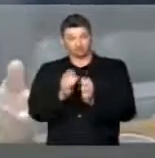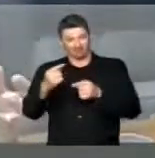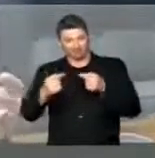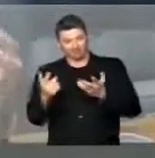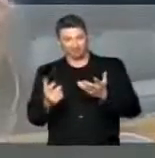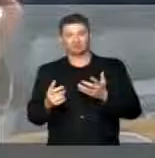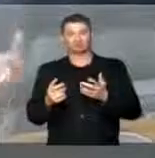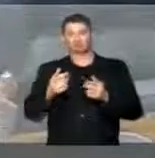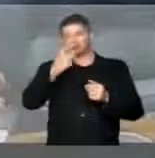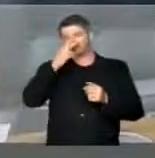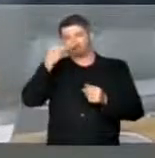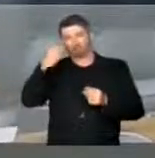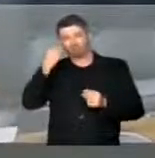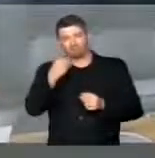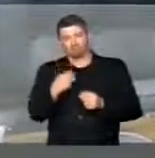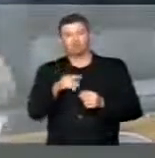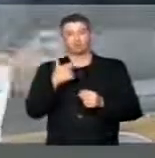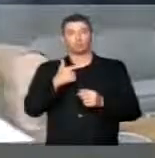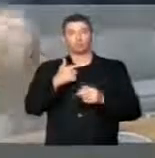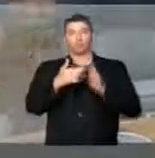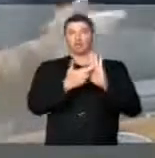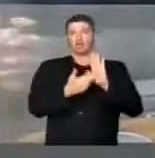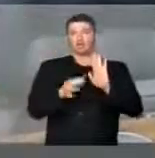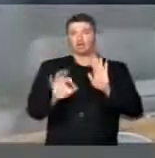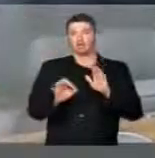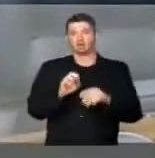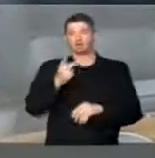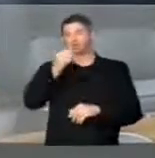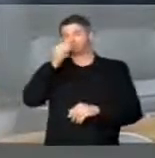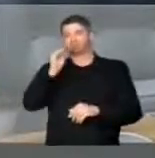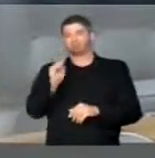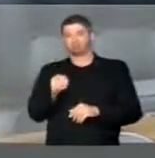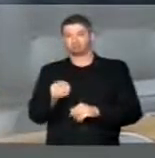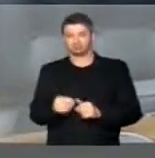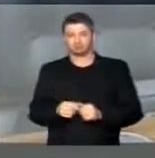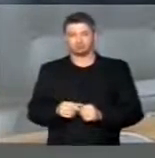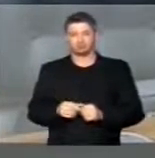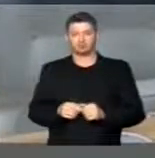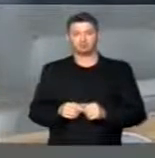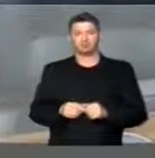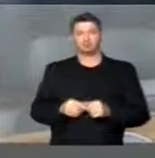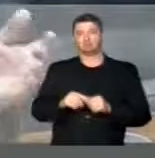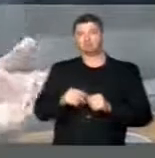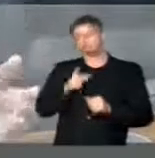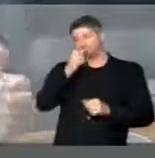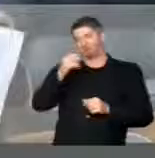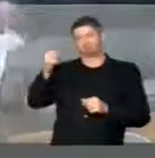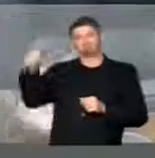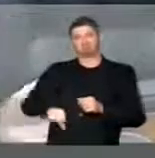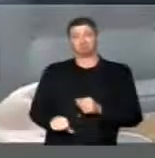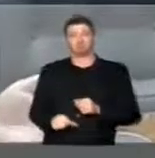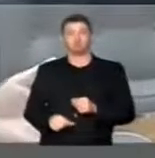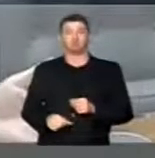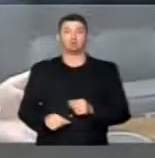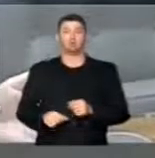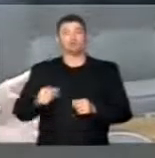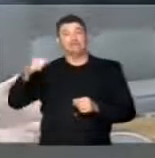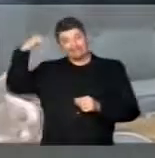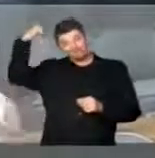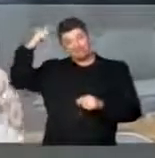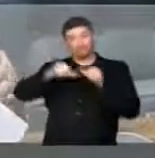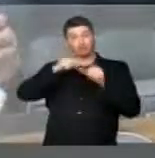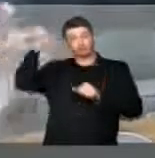inconsistentes, sem doutrina, ou que negam sua própria doutrina, pequenados, quase que uma consagração